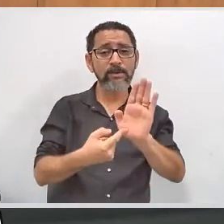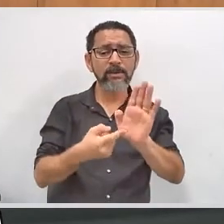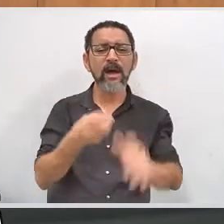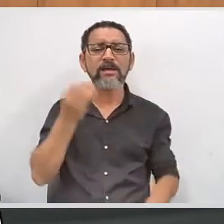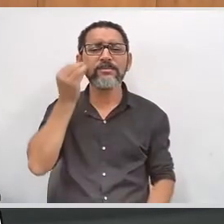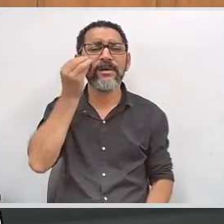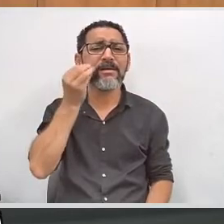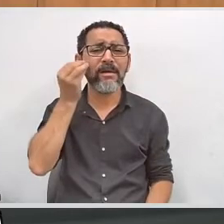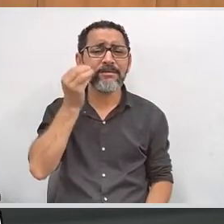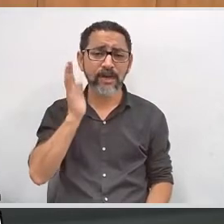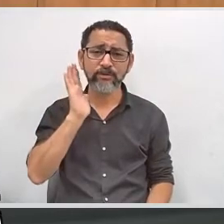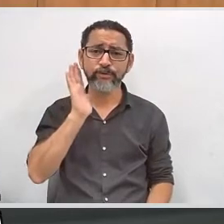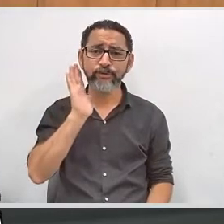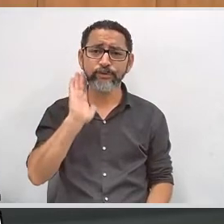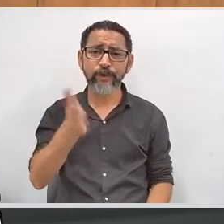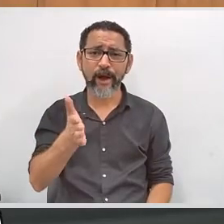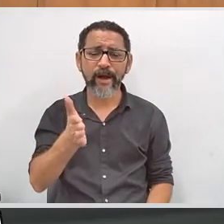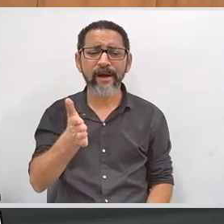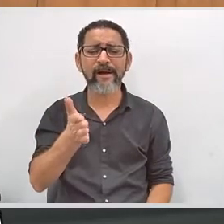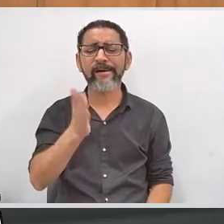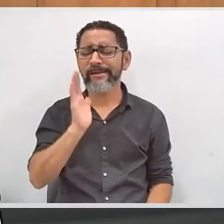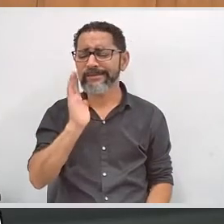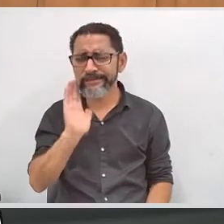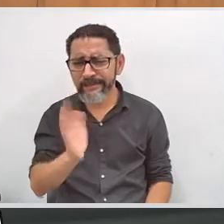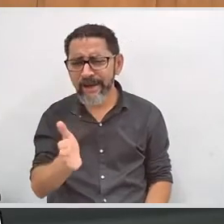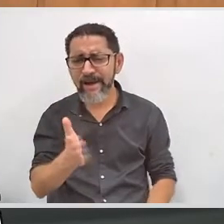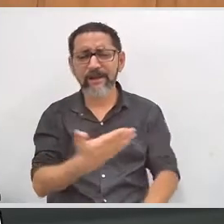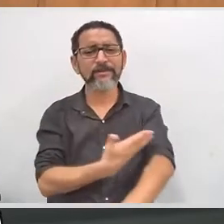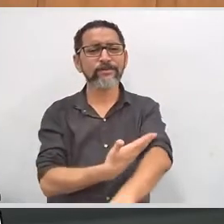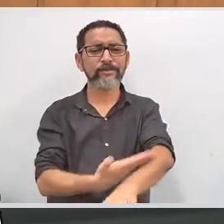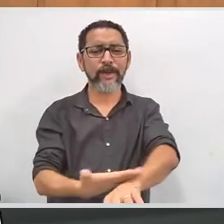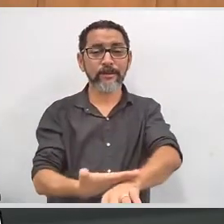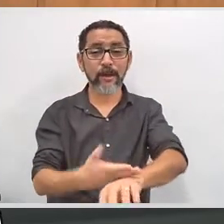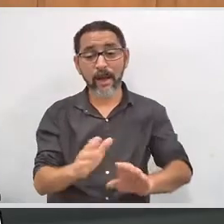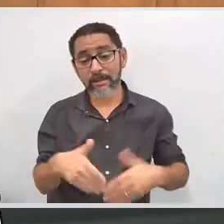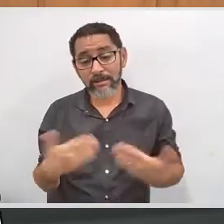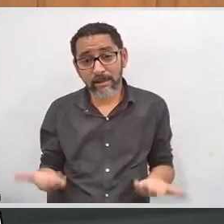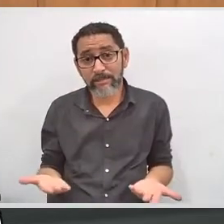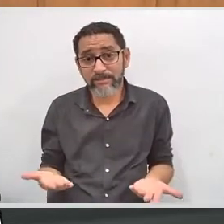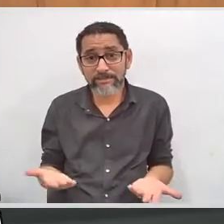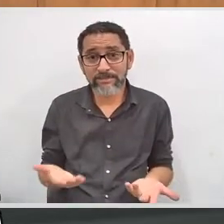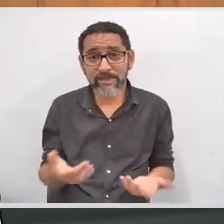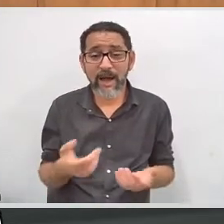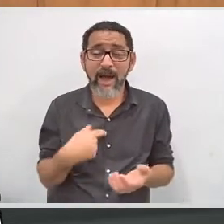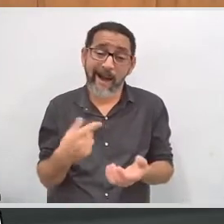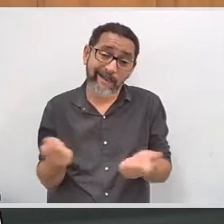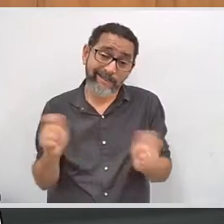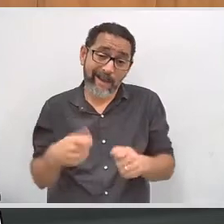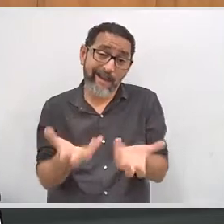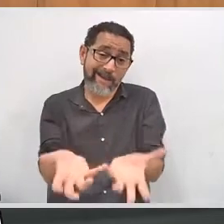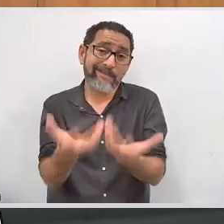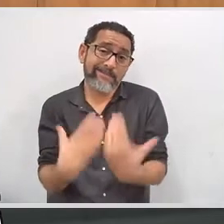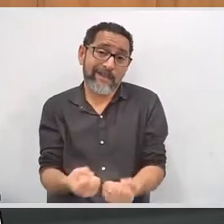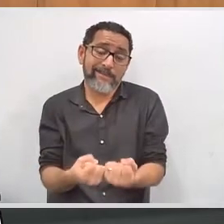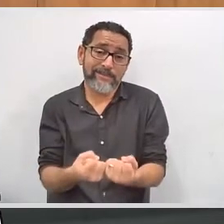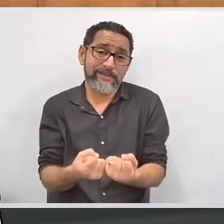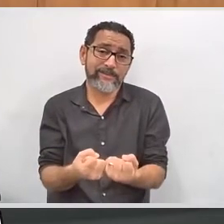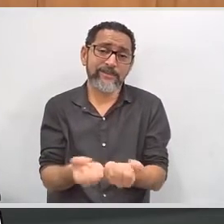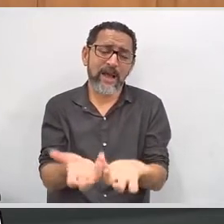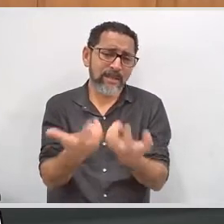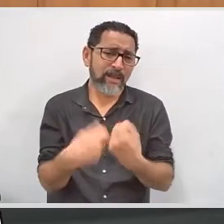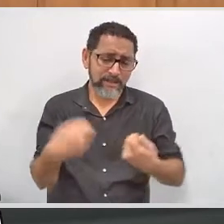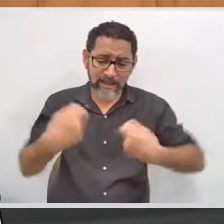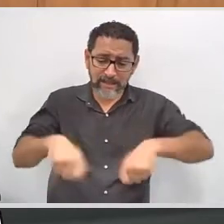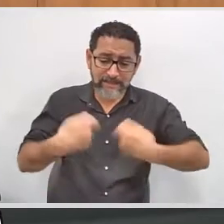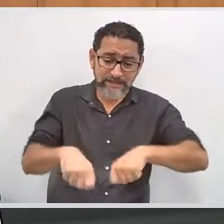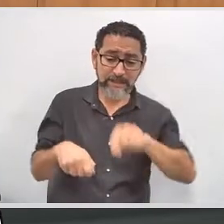de um estudo a respeito dessas condições e que acho que melhor atendem aos interesses das pessoas portadoras